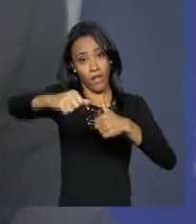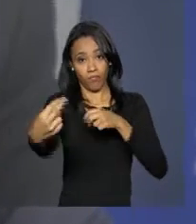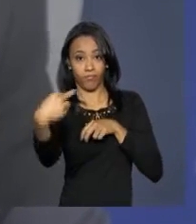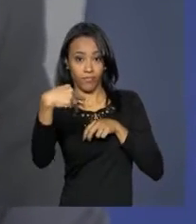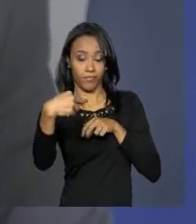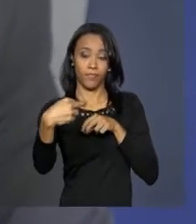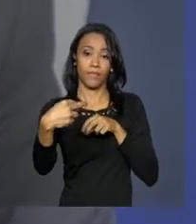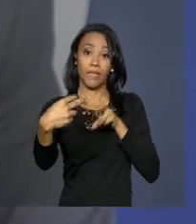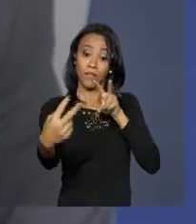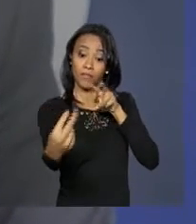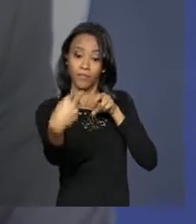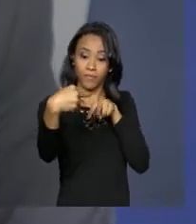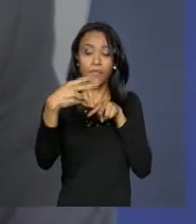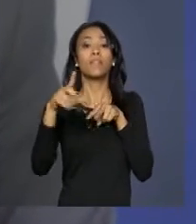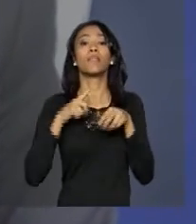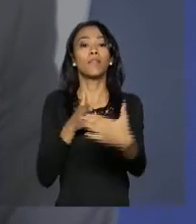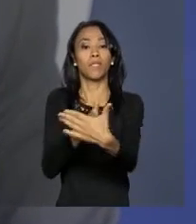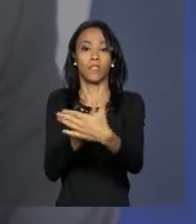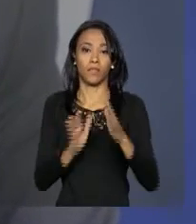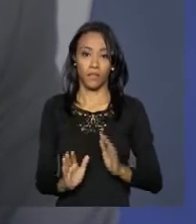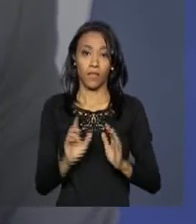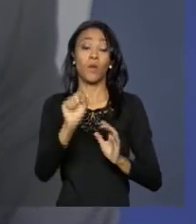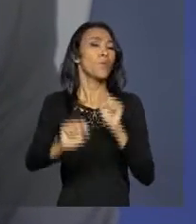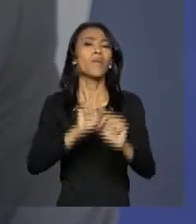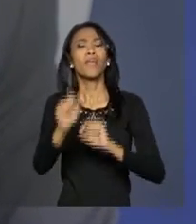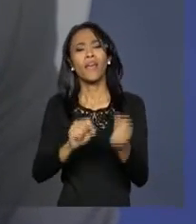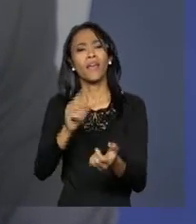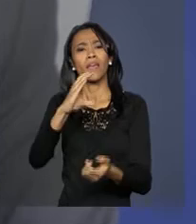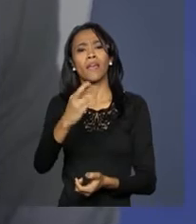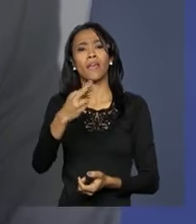O que é o crime de responsabilidade? É aquilo que a denúncia colocou.